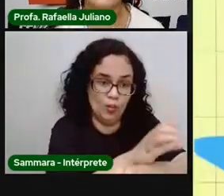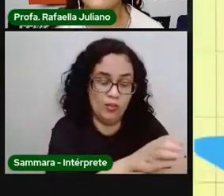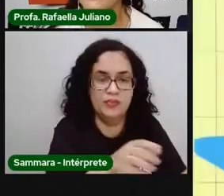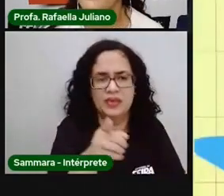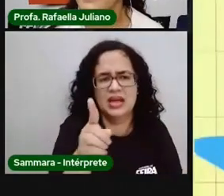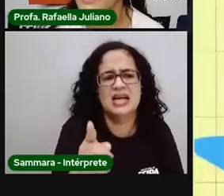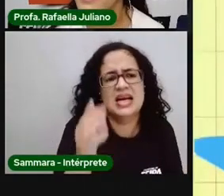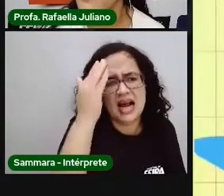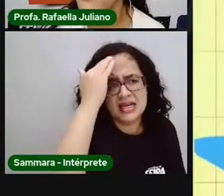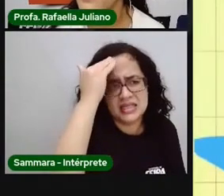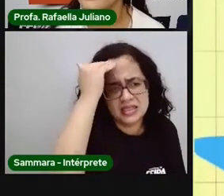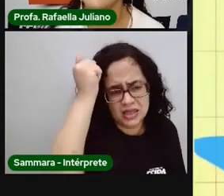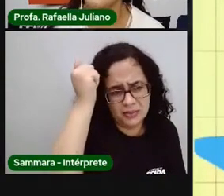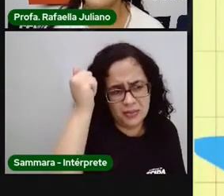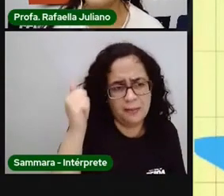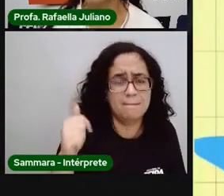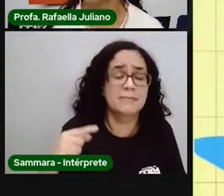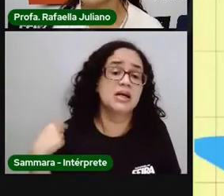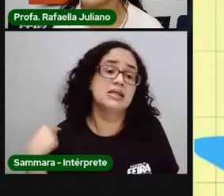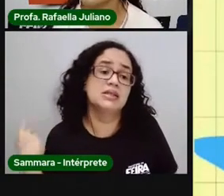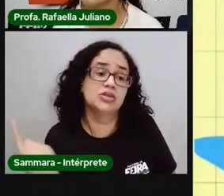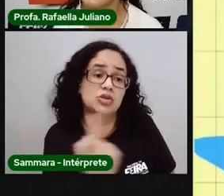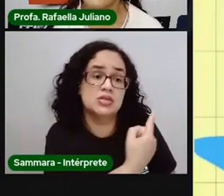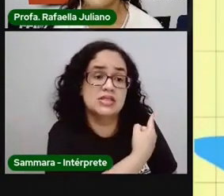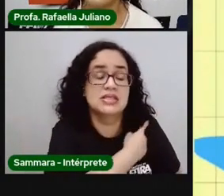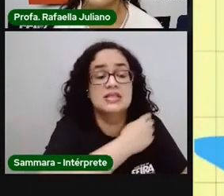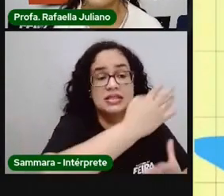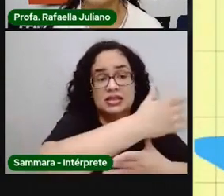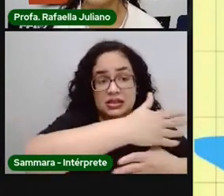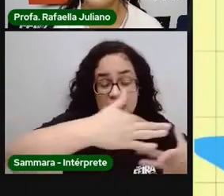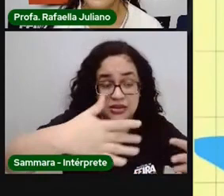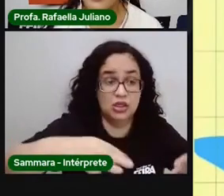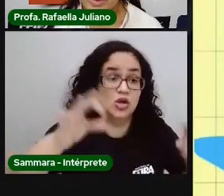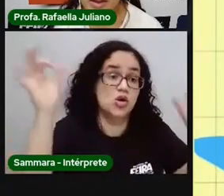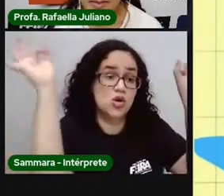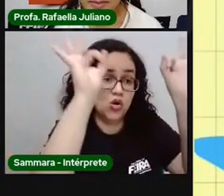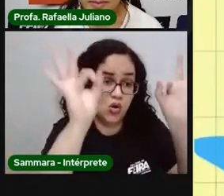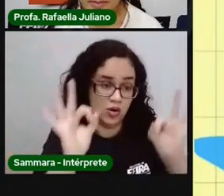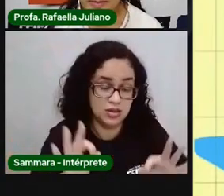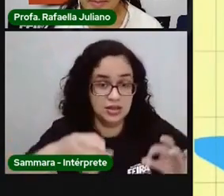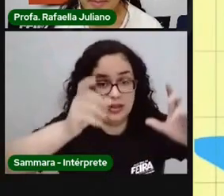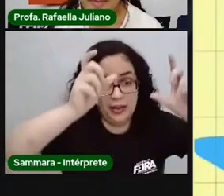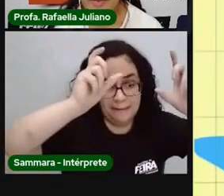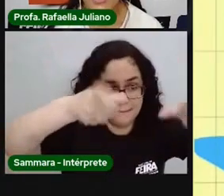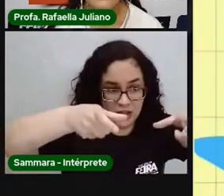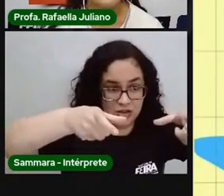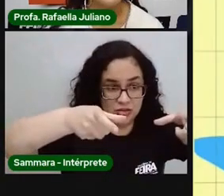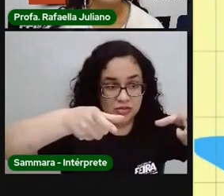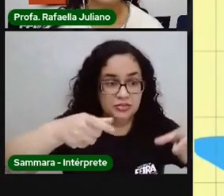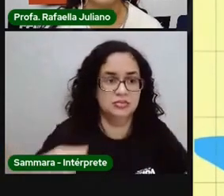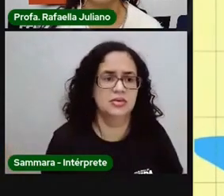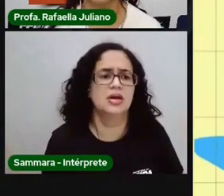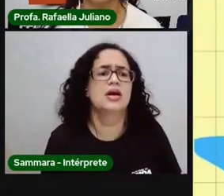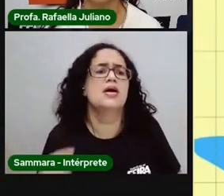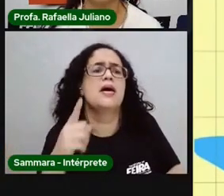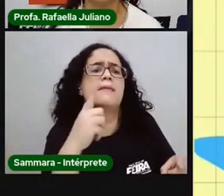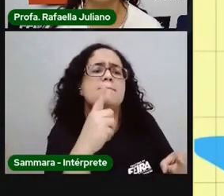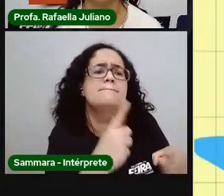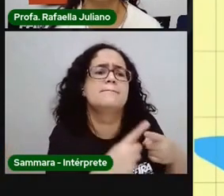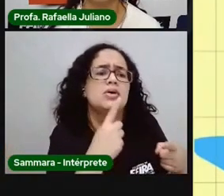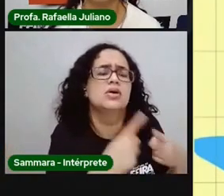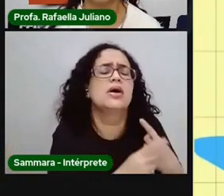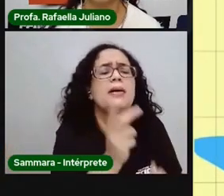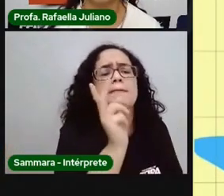Vocês sabiam que a nossa cidade, ela é organizada em bairros? Por que, Pro?